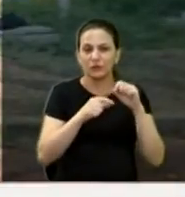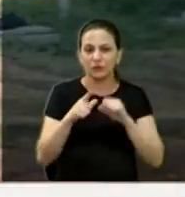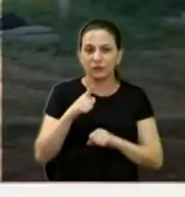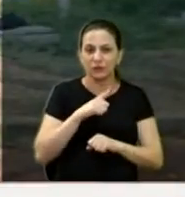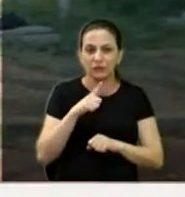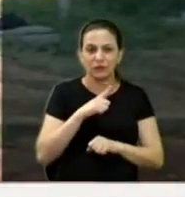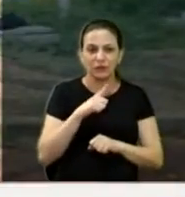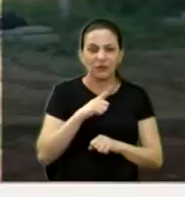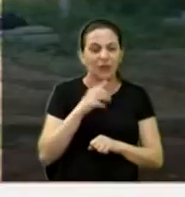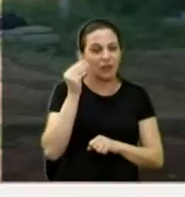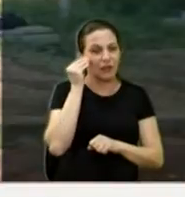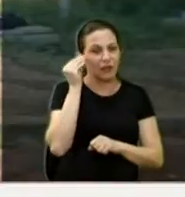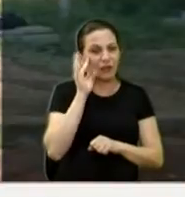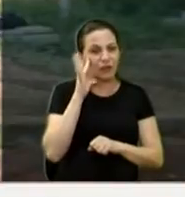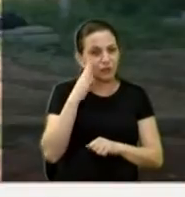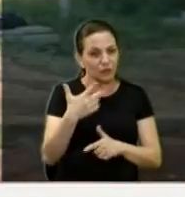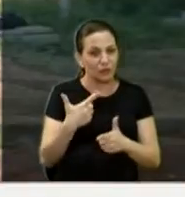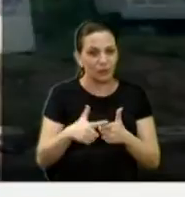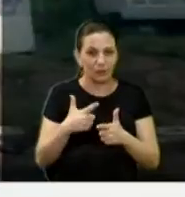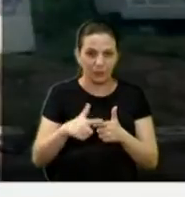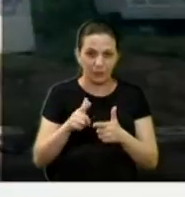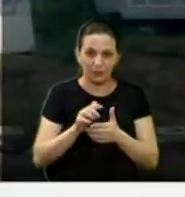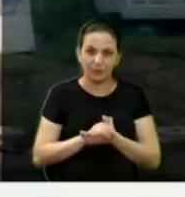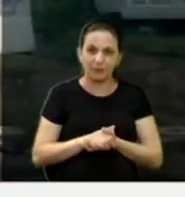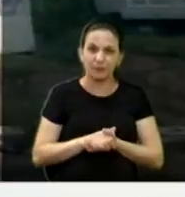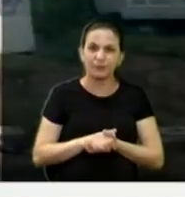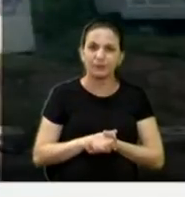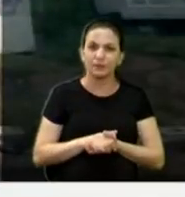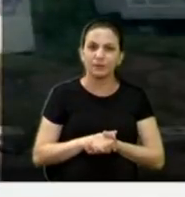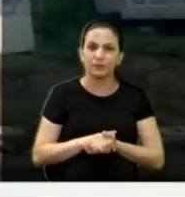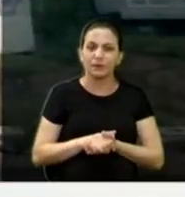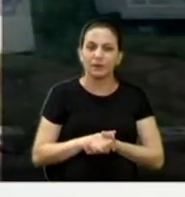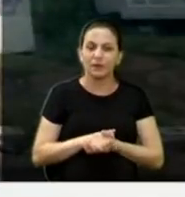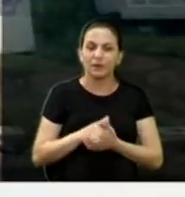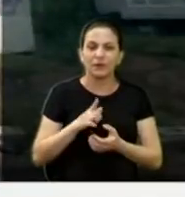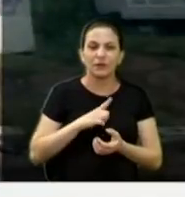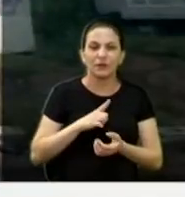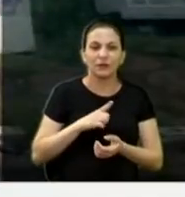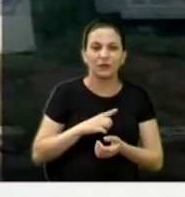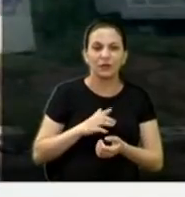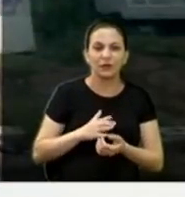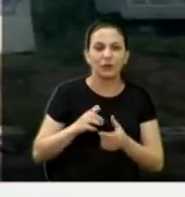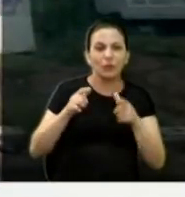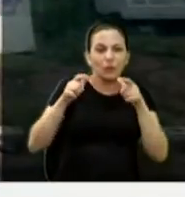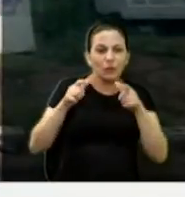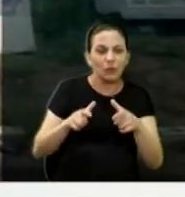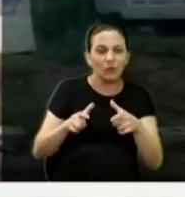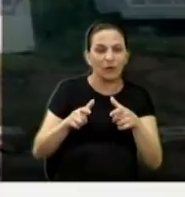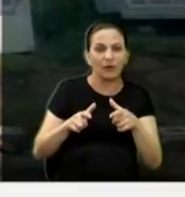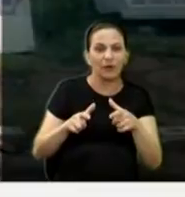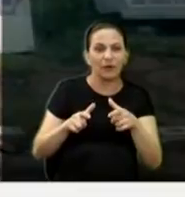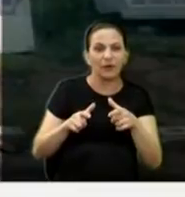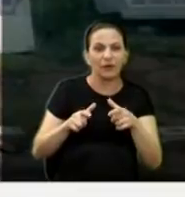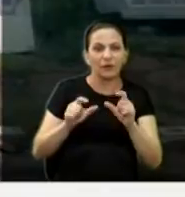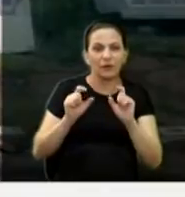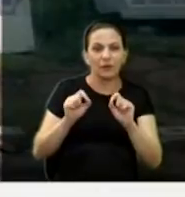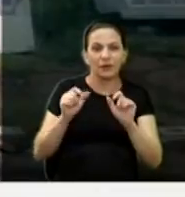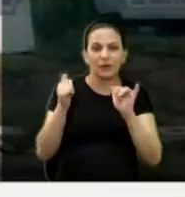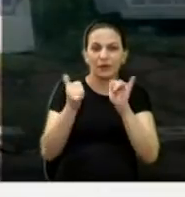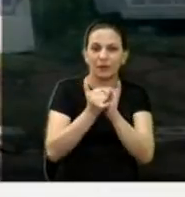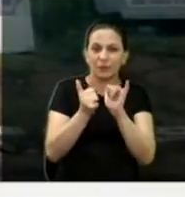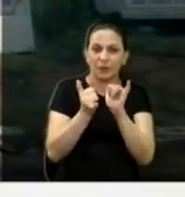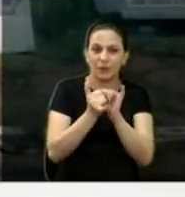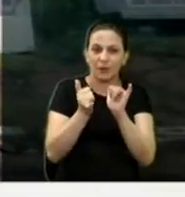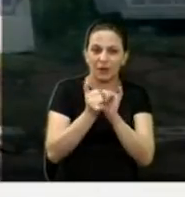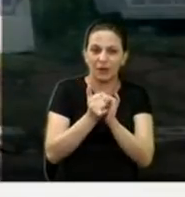tentar resolver essa questão. Pode passar, por favor. Nós temos aí outra praça, que é